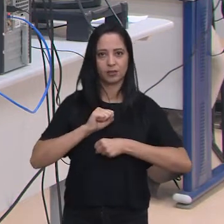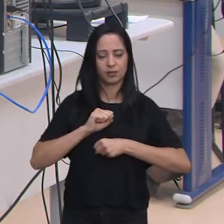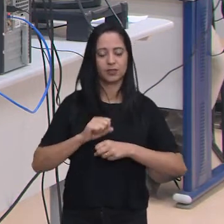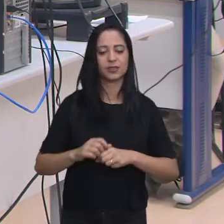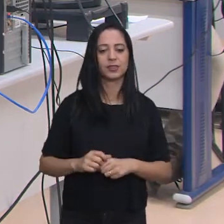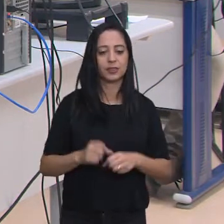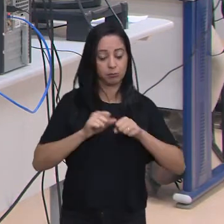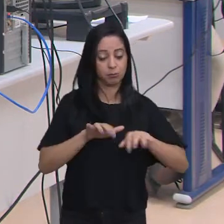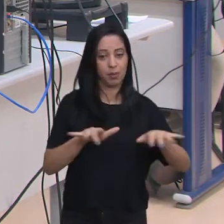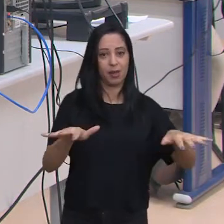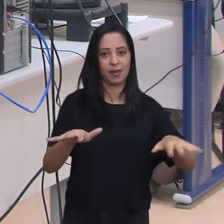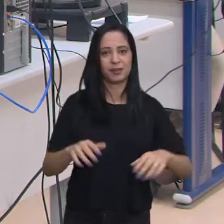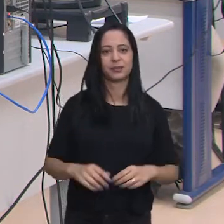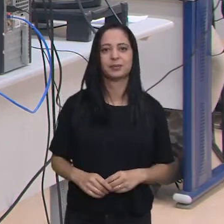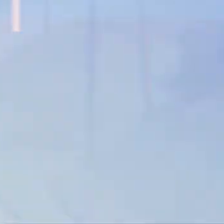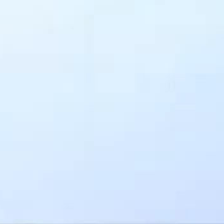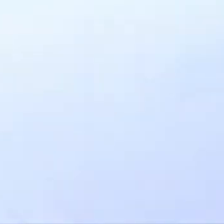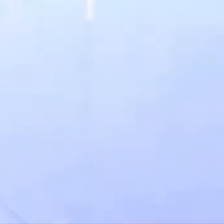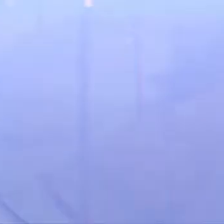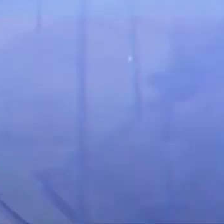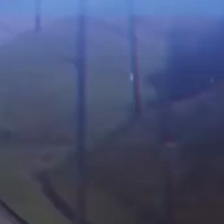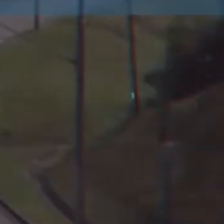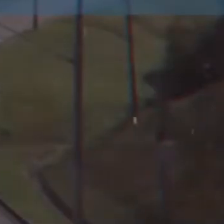no nosso Boletim Epidemiológico.